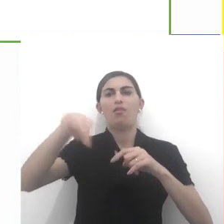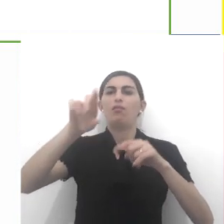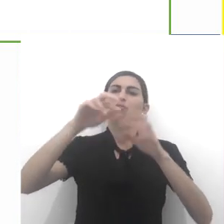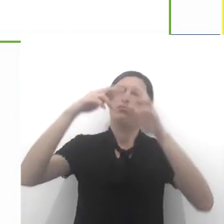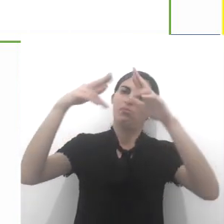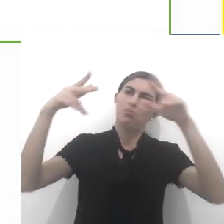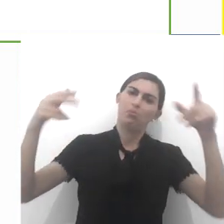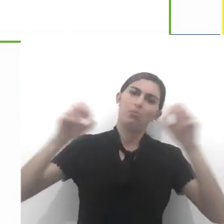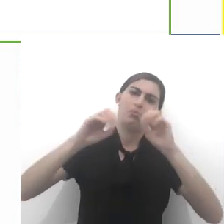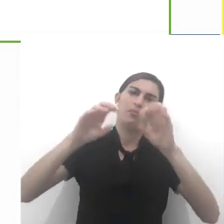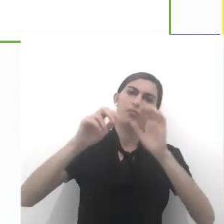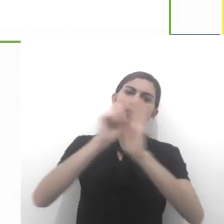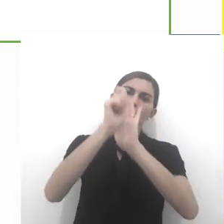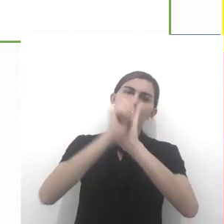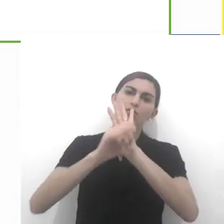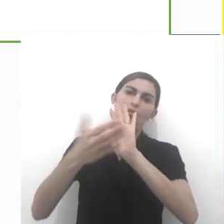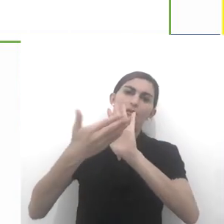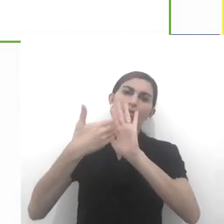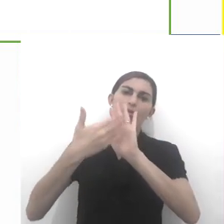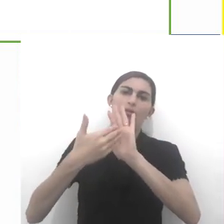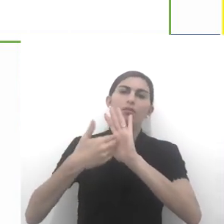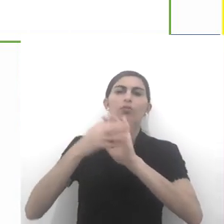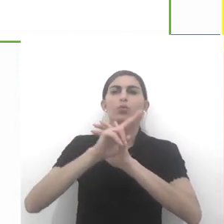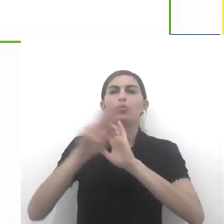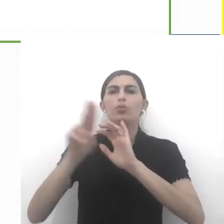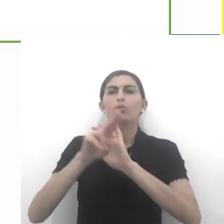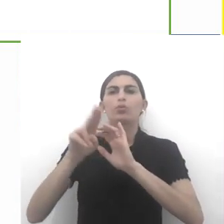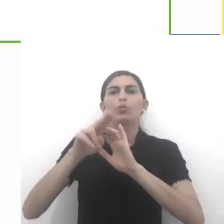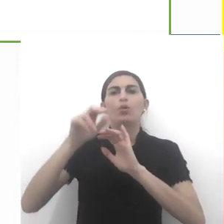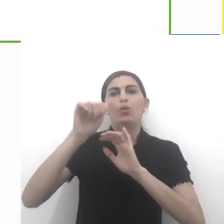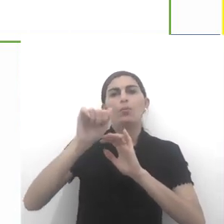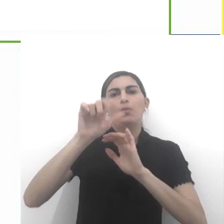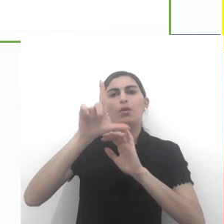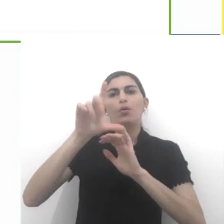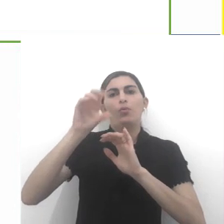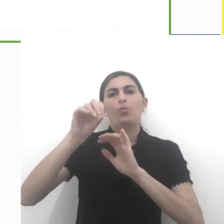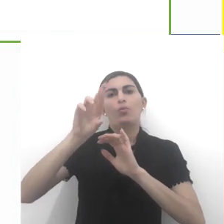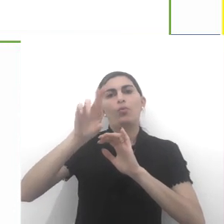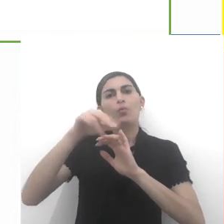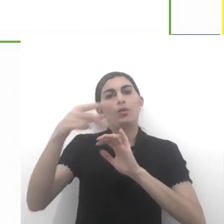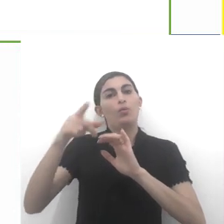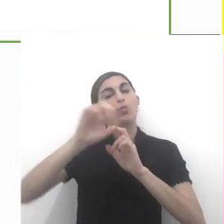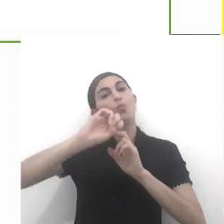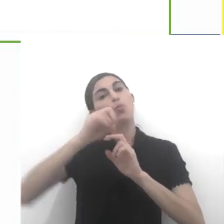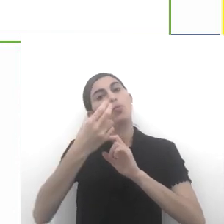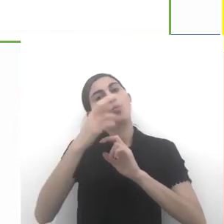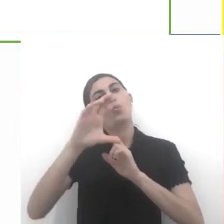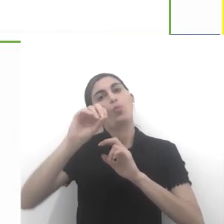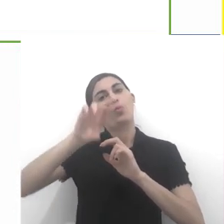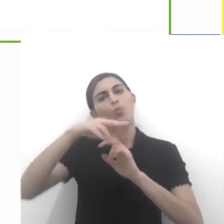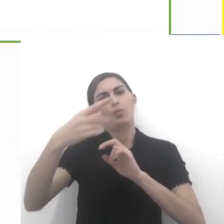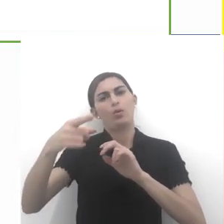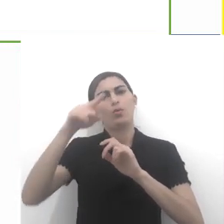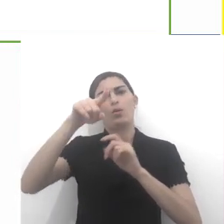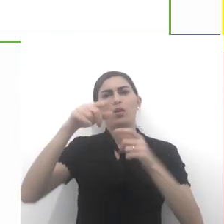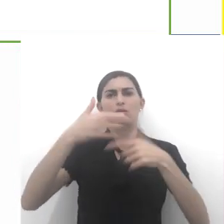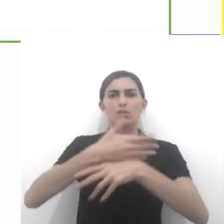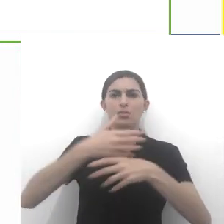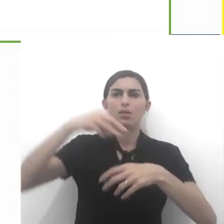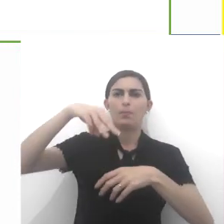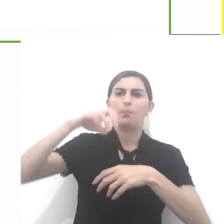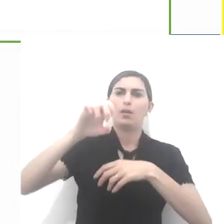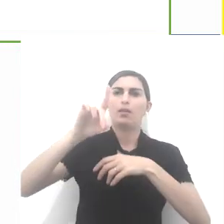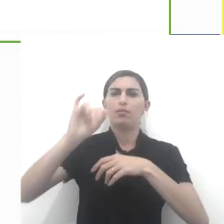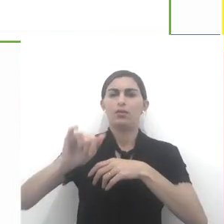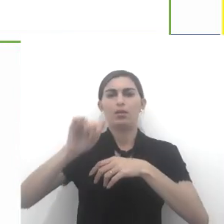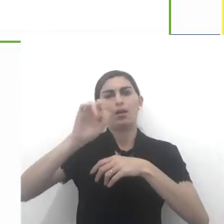fundamentos, aliás, estão escritos no livro sagrado chamado Al-Corão ou Corão. Foi em Medina, na